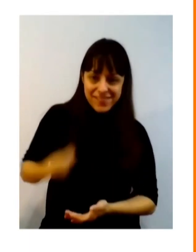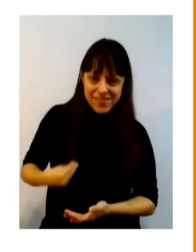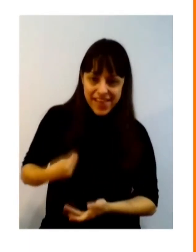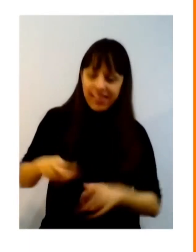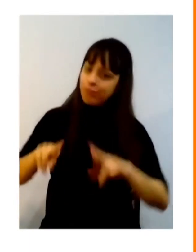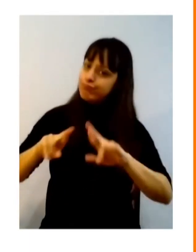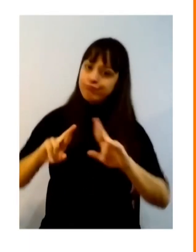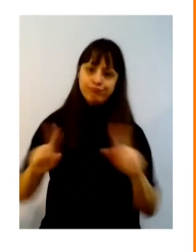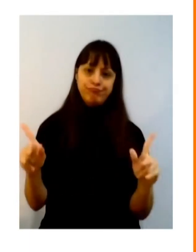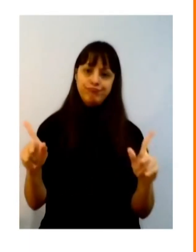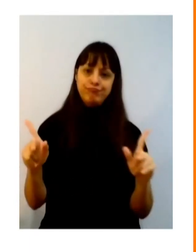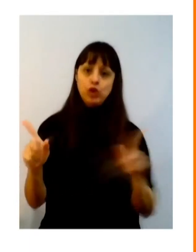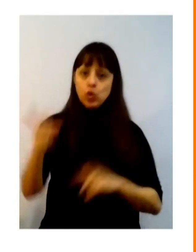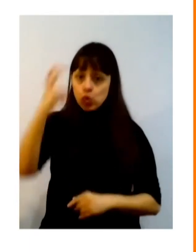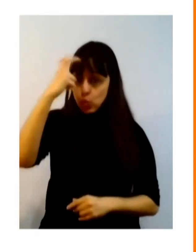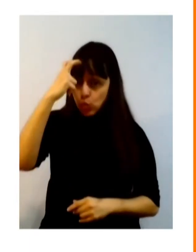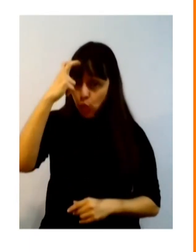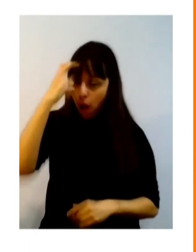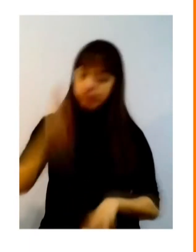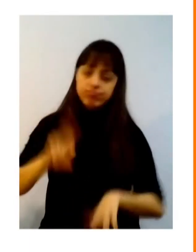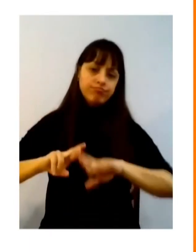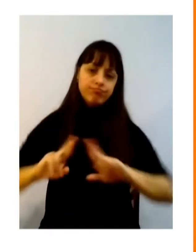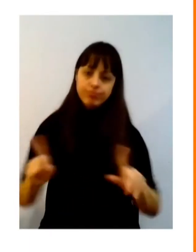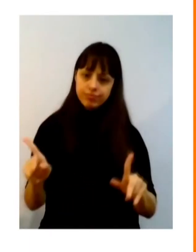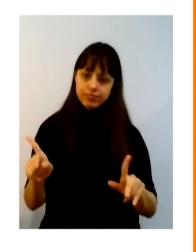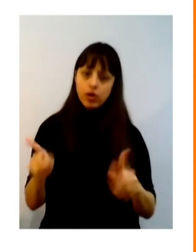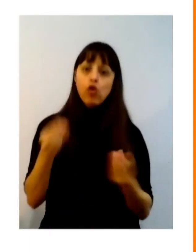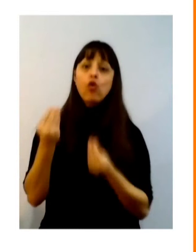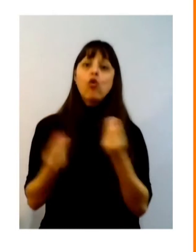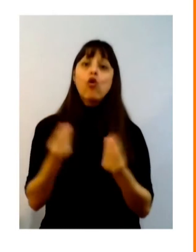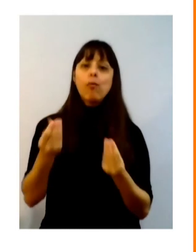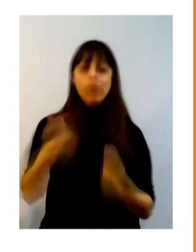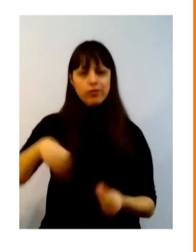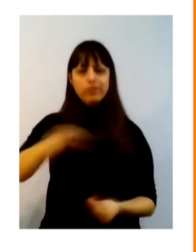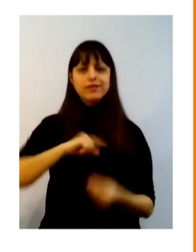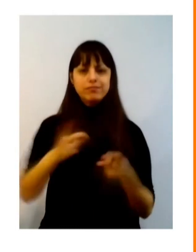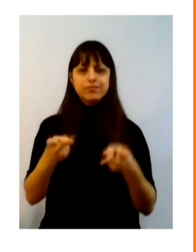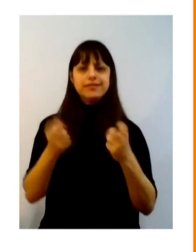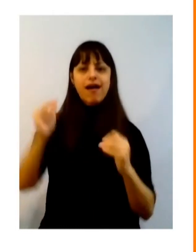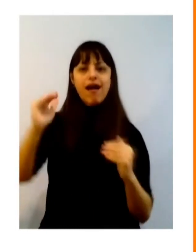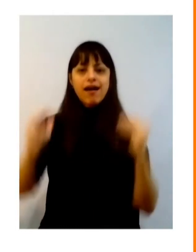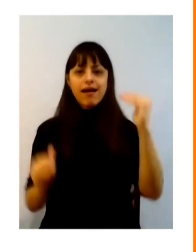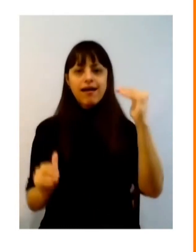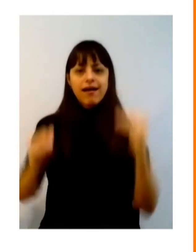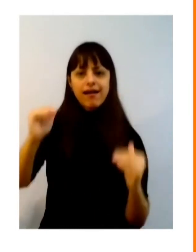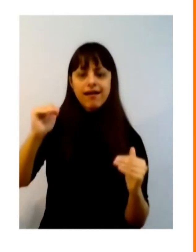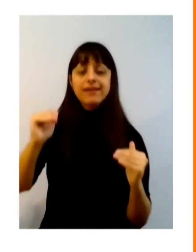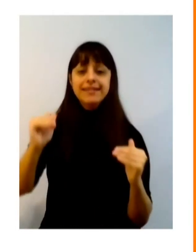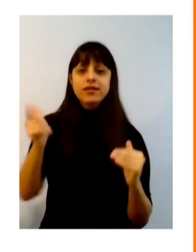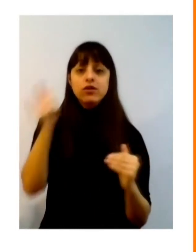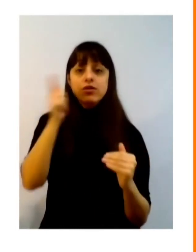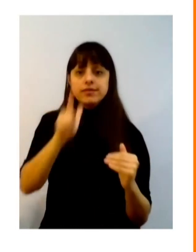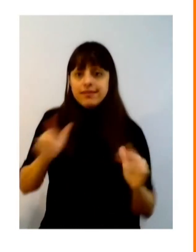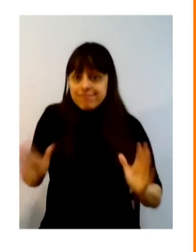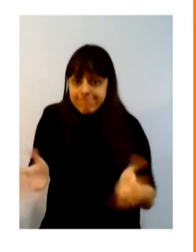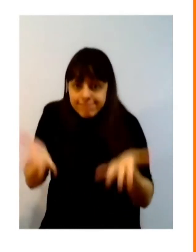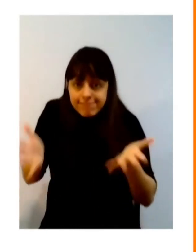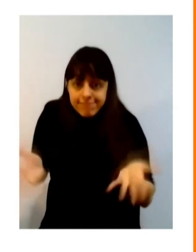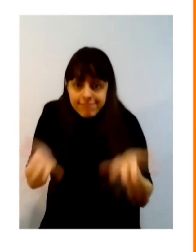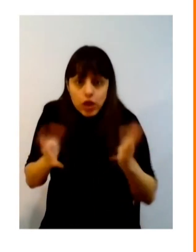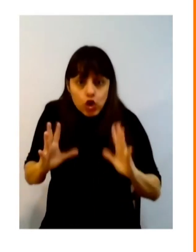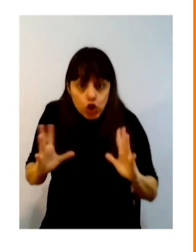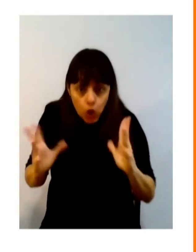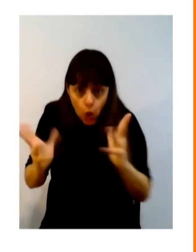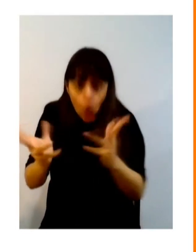A realidade não é igual e como é que nós vamos ajudar a reduzir essas desigualdades e também a gerar espaços para